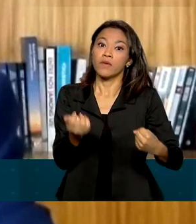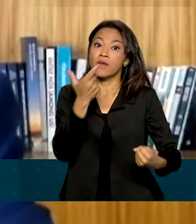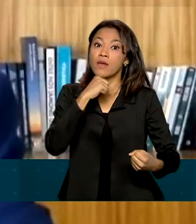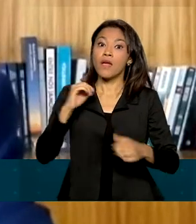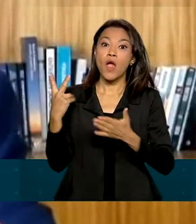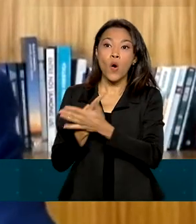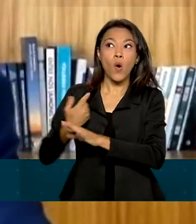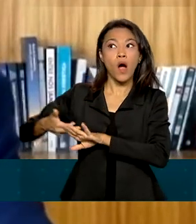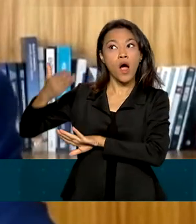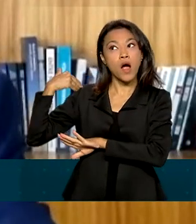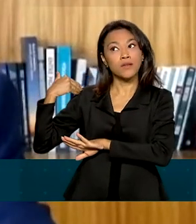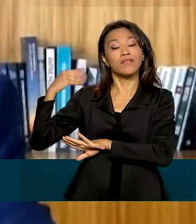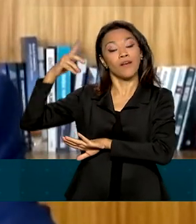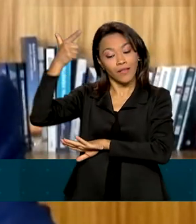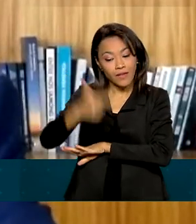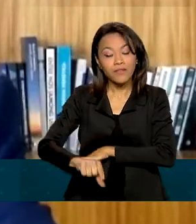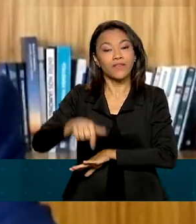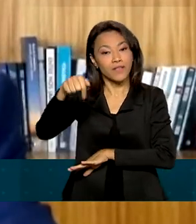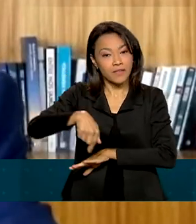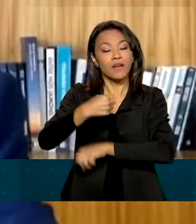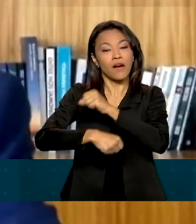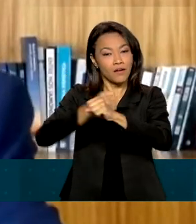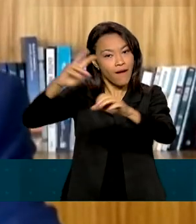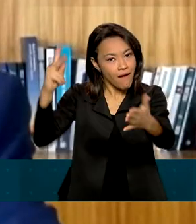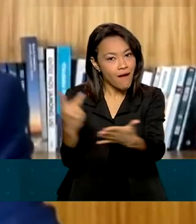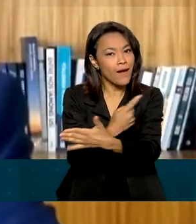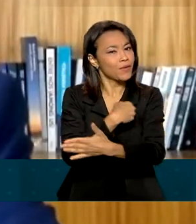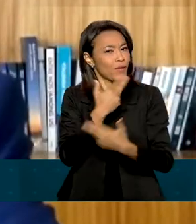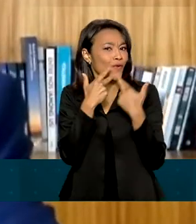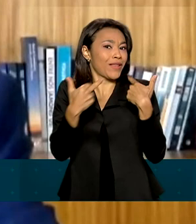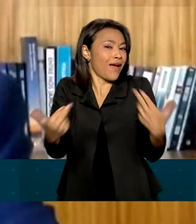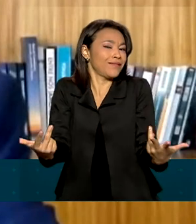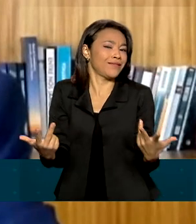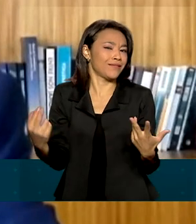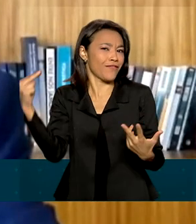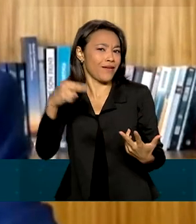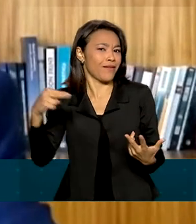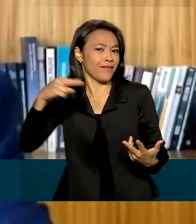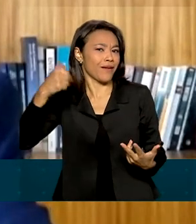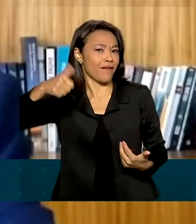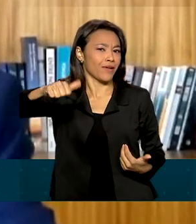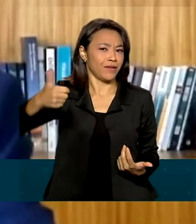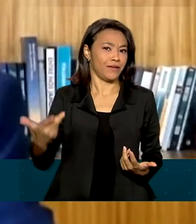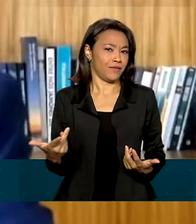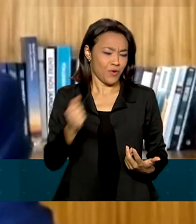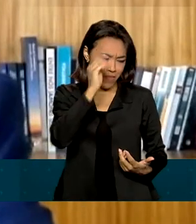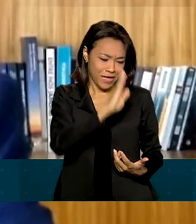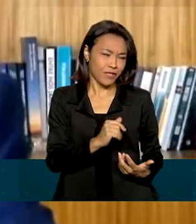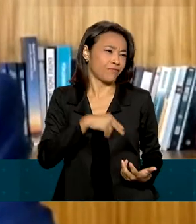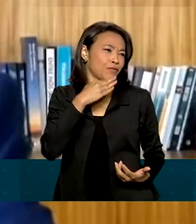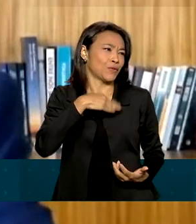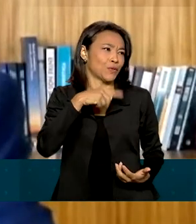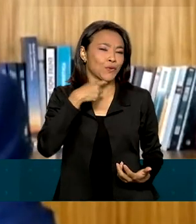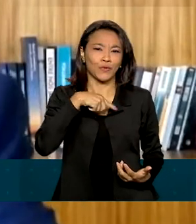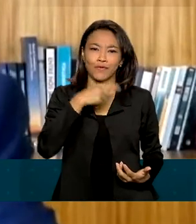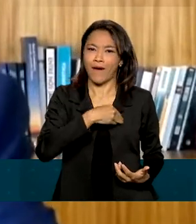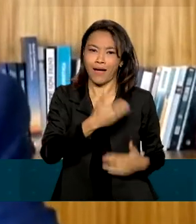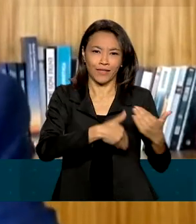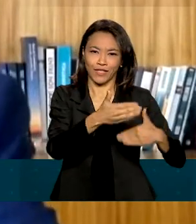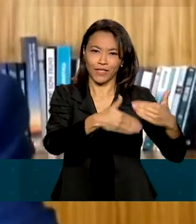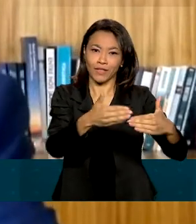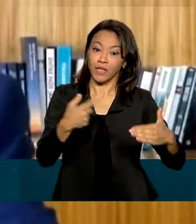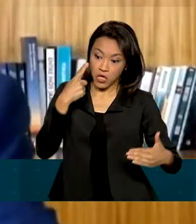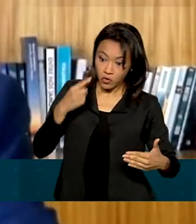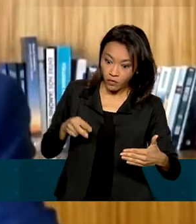previsões anteriores vai errar de novo esse ano. Não vai ser novidade. Vamos prever que o Brasil não vai crescer. E eu estou vendo a